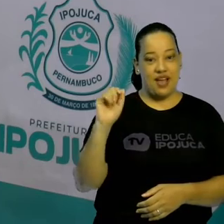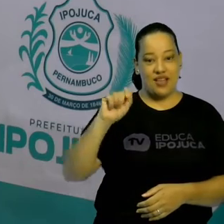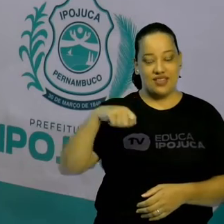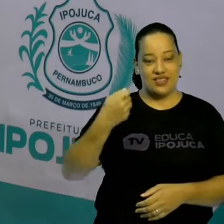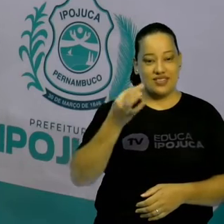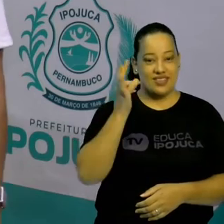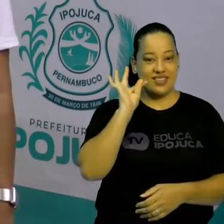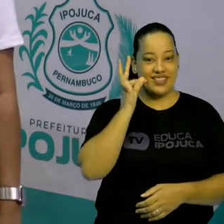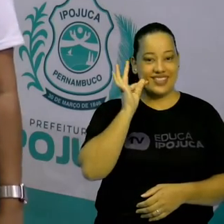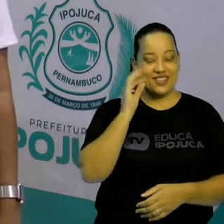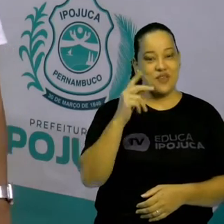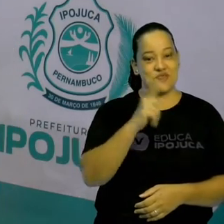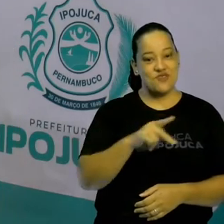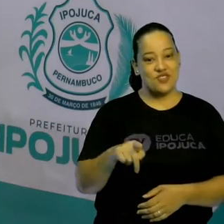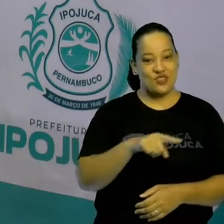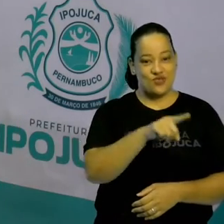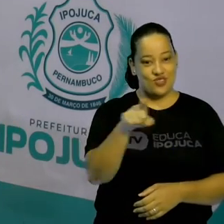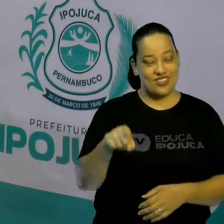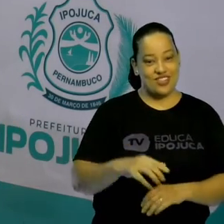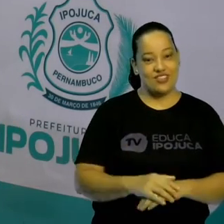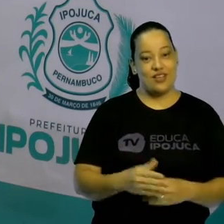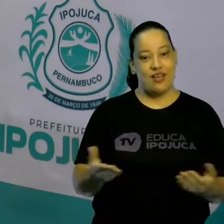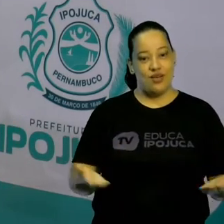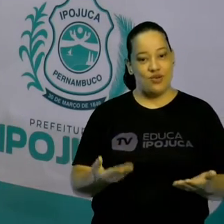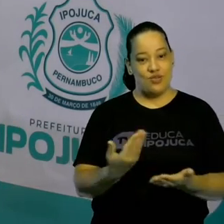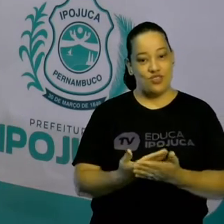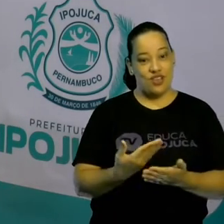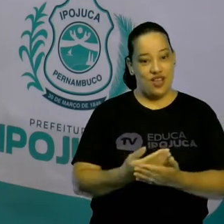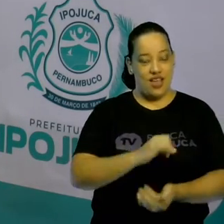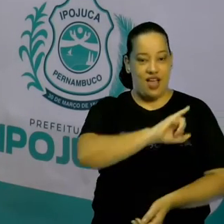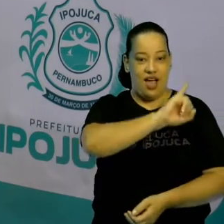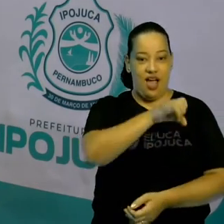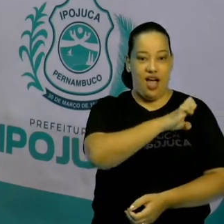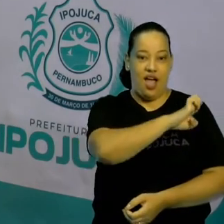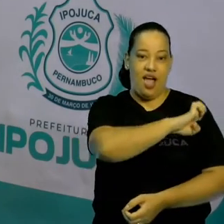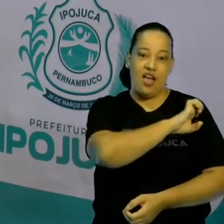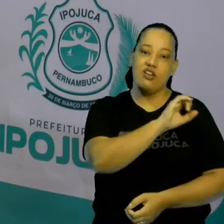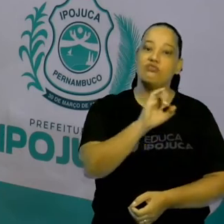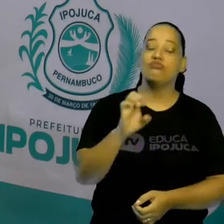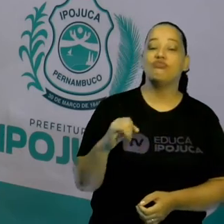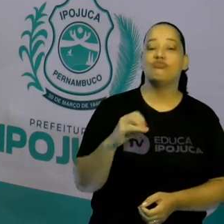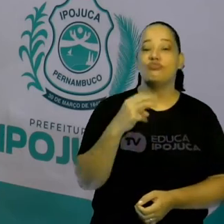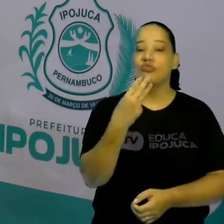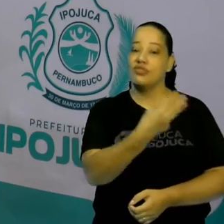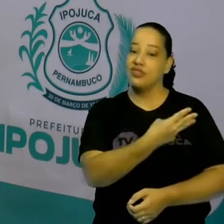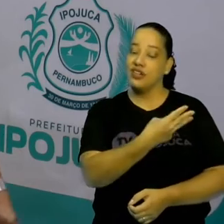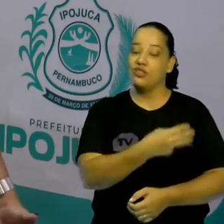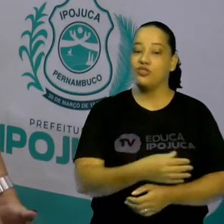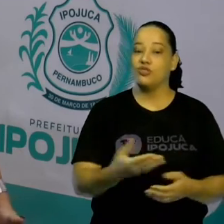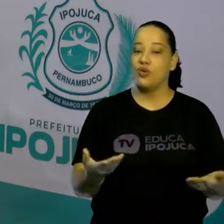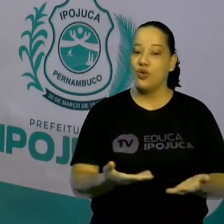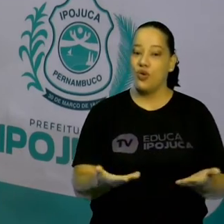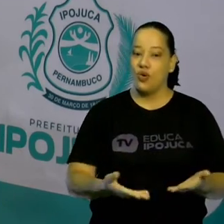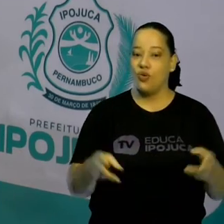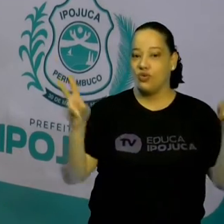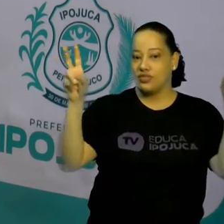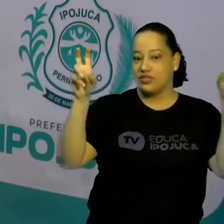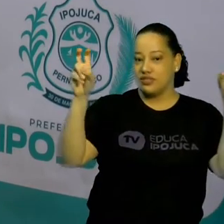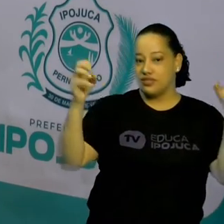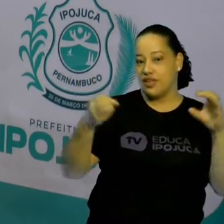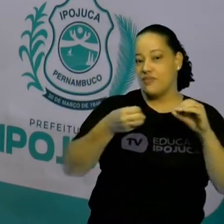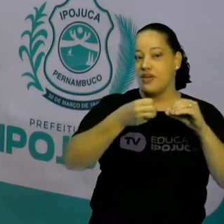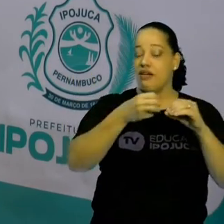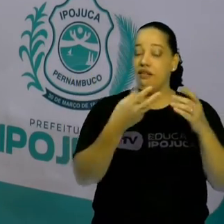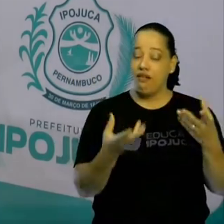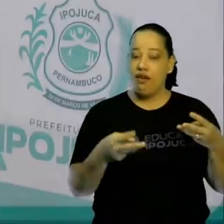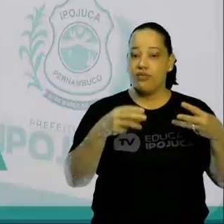Hoje a nossa aula vai para os EGES 3, certo? E hoje nós vamos falar sobre célula como uma unidade de